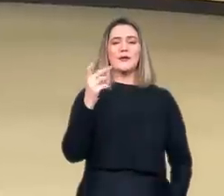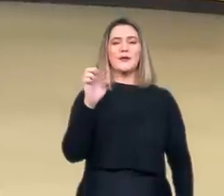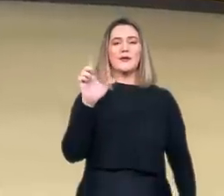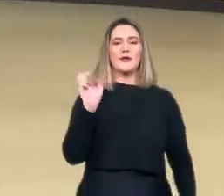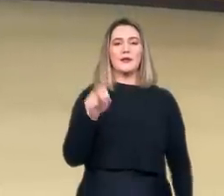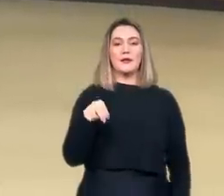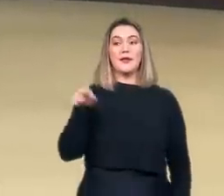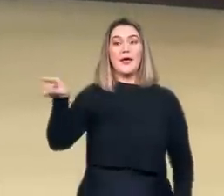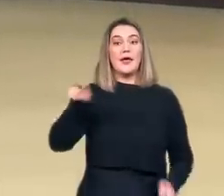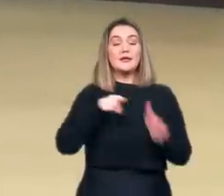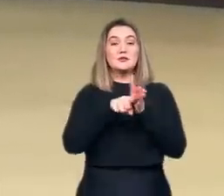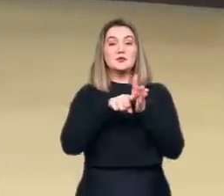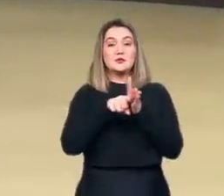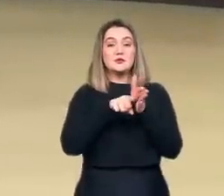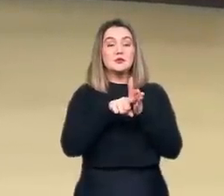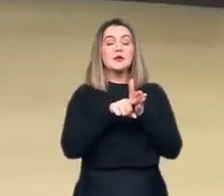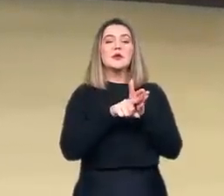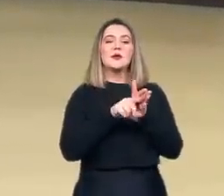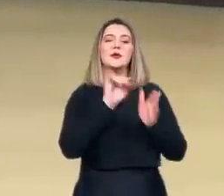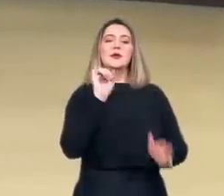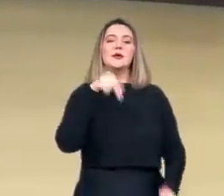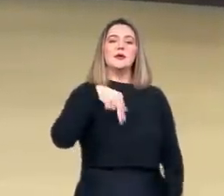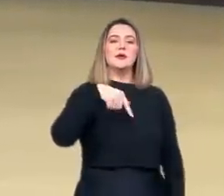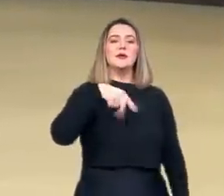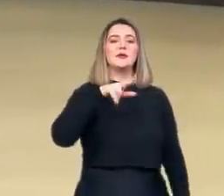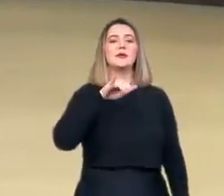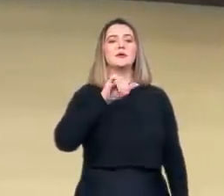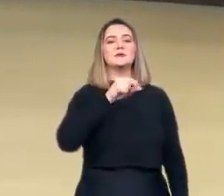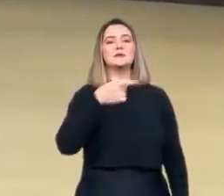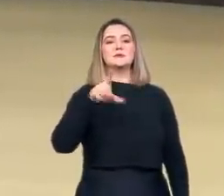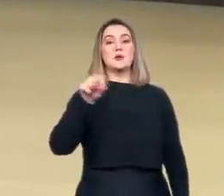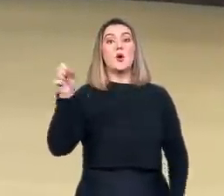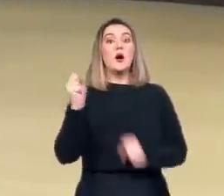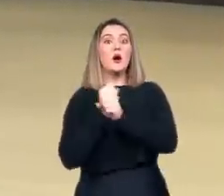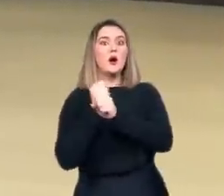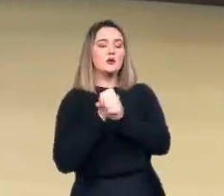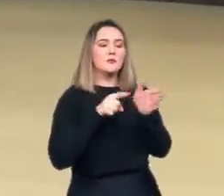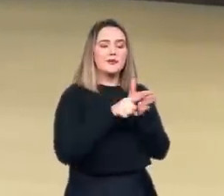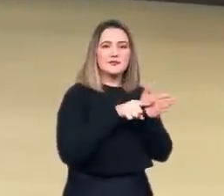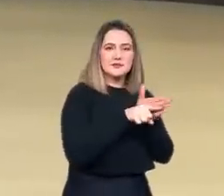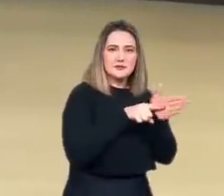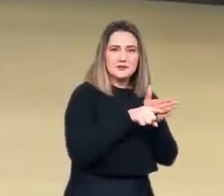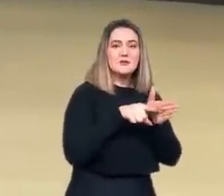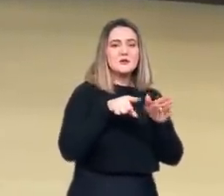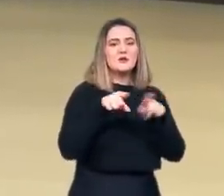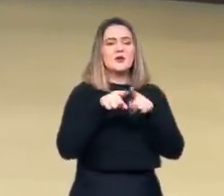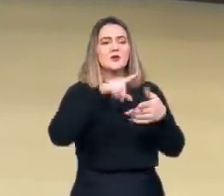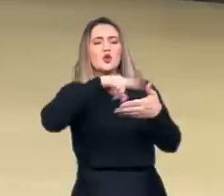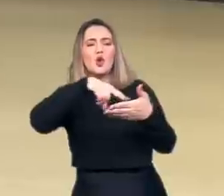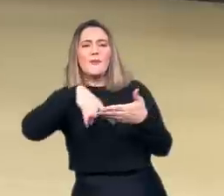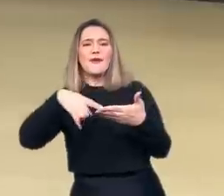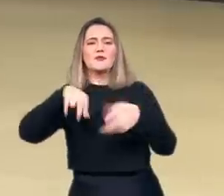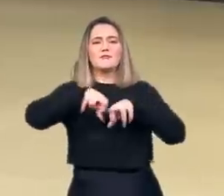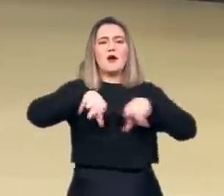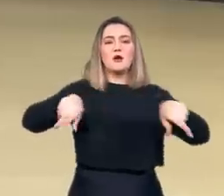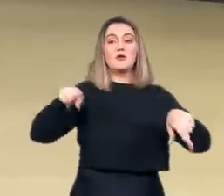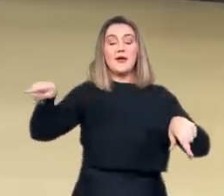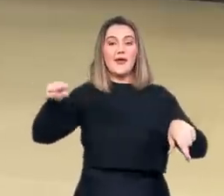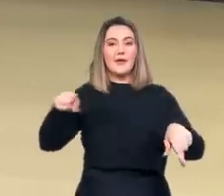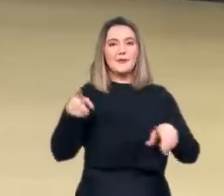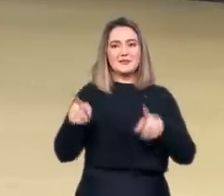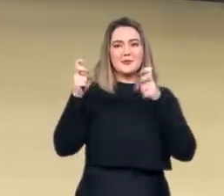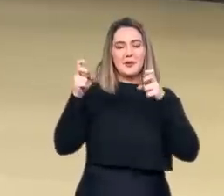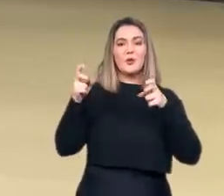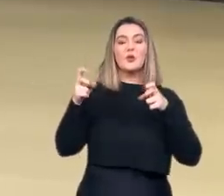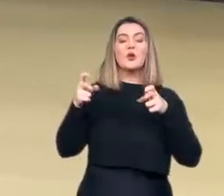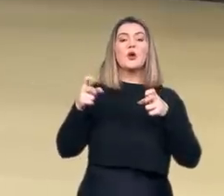a Inquisição junto aos arquivos da Santa Sé e outros detalhes também, outras fontes, os dados guardados no arquivo da Congregação